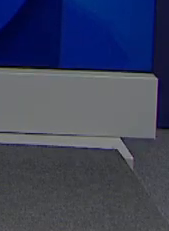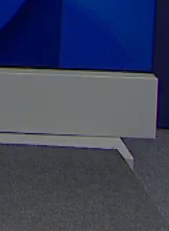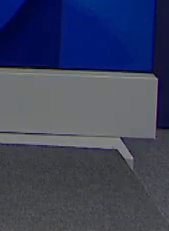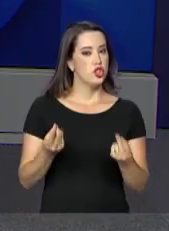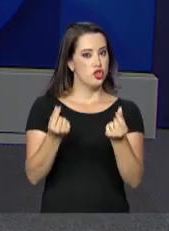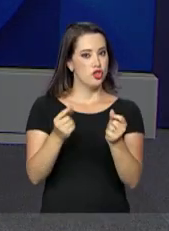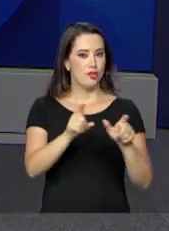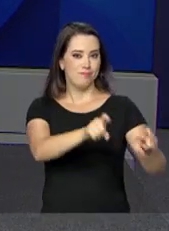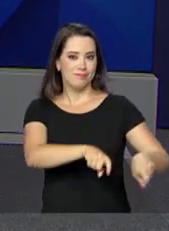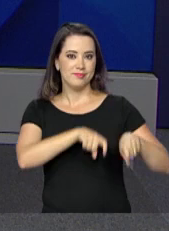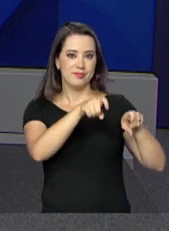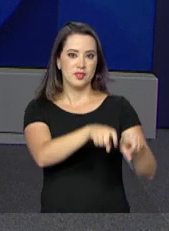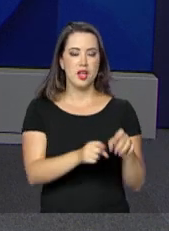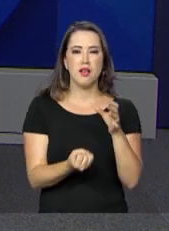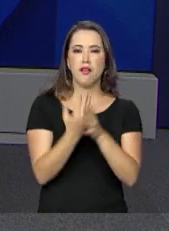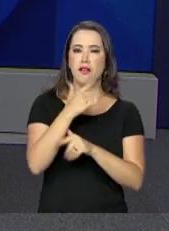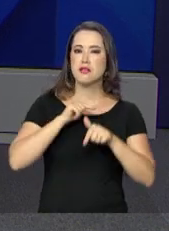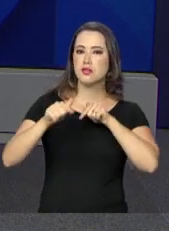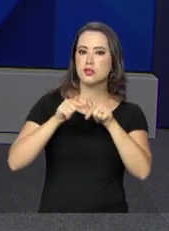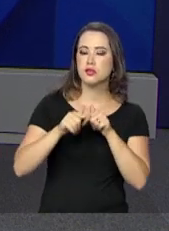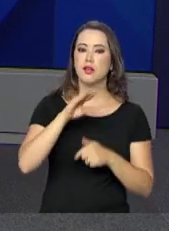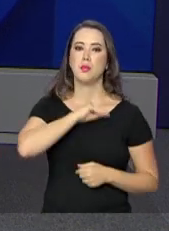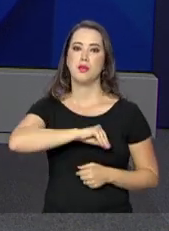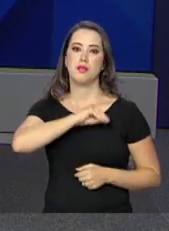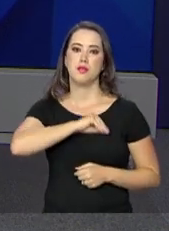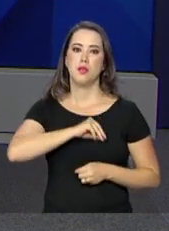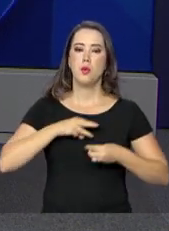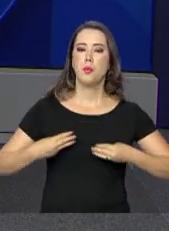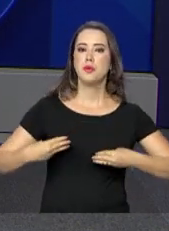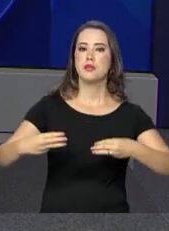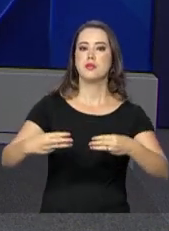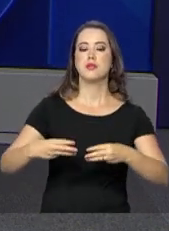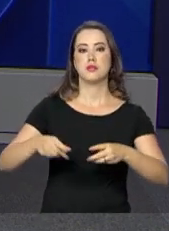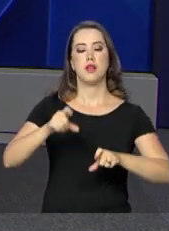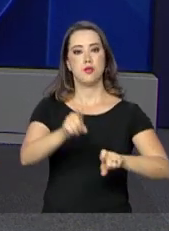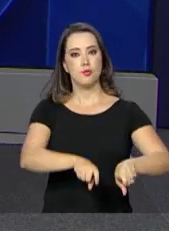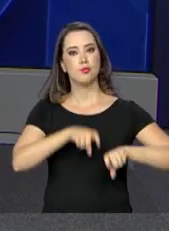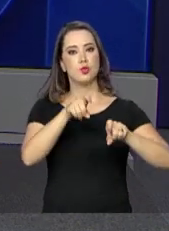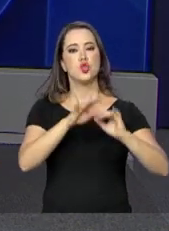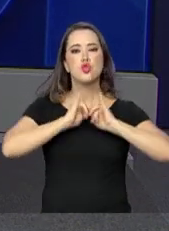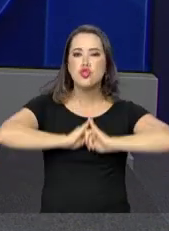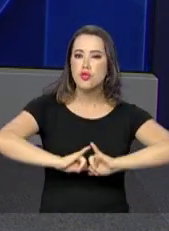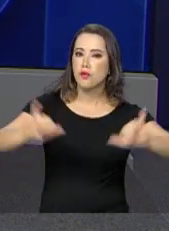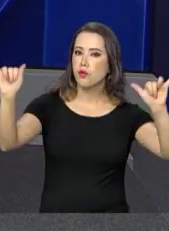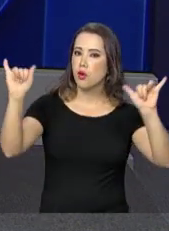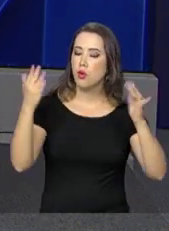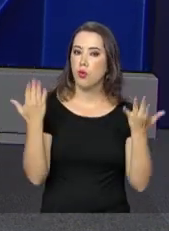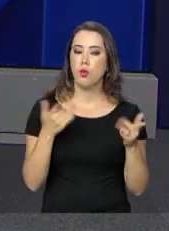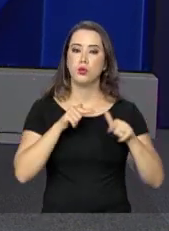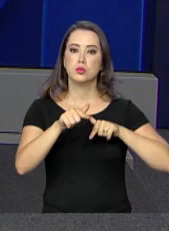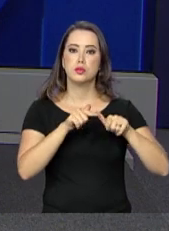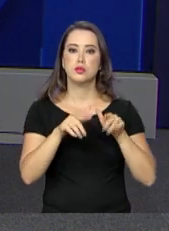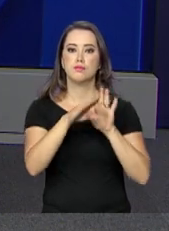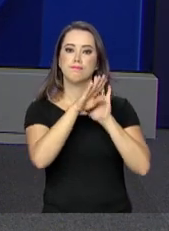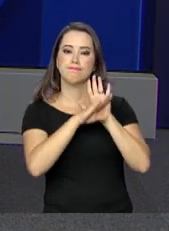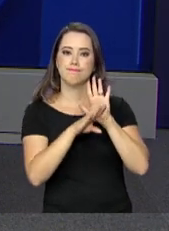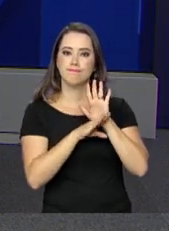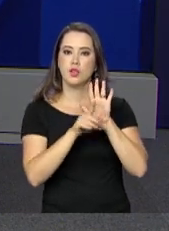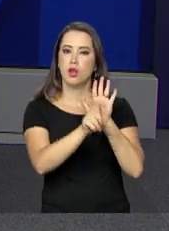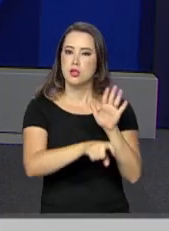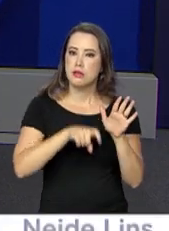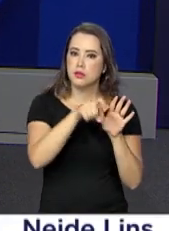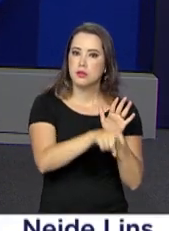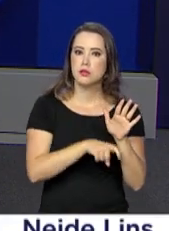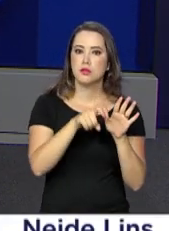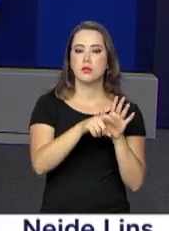Investimento no campo, geração de emprego e renda. O Ministério da Agricultura divulgou dados sobre as operações do Plano Agrícola e Pecuário